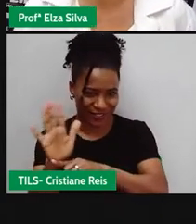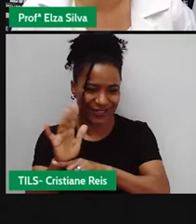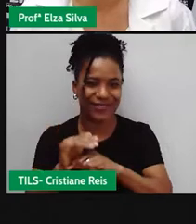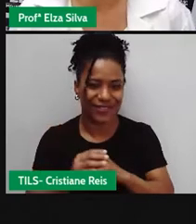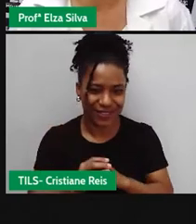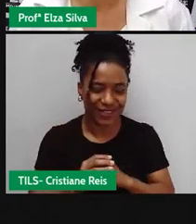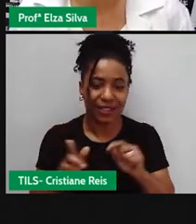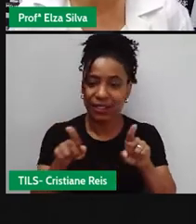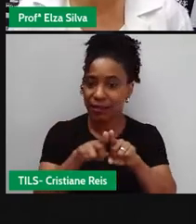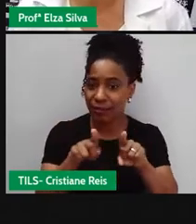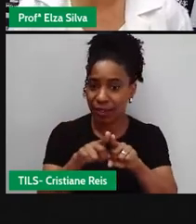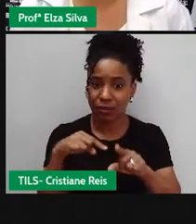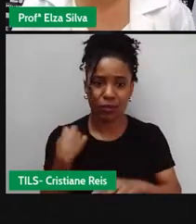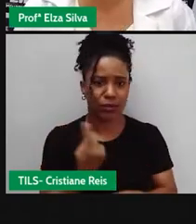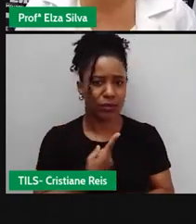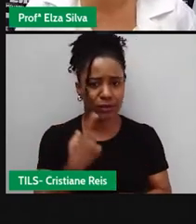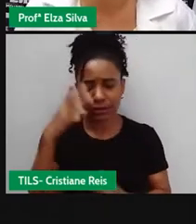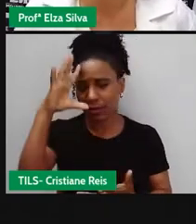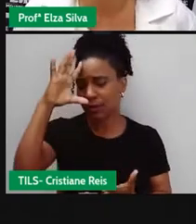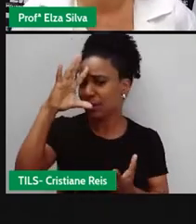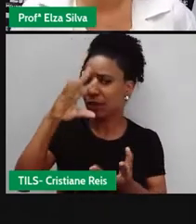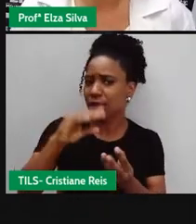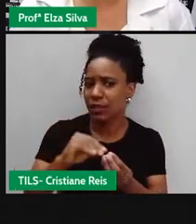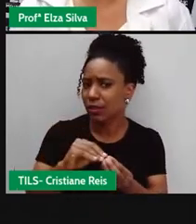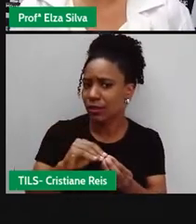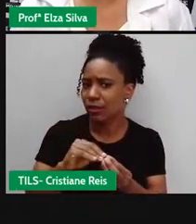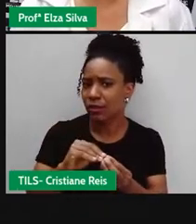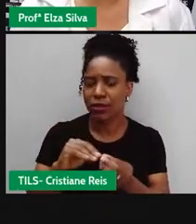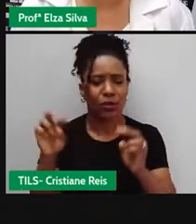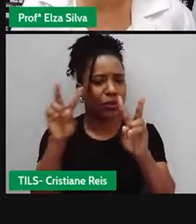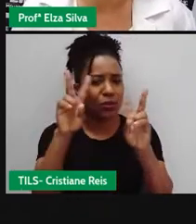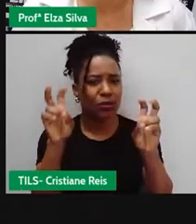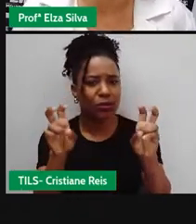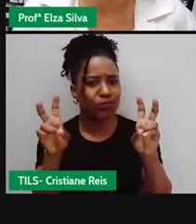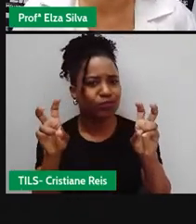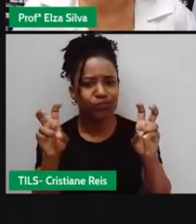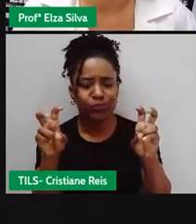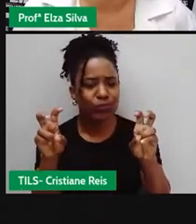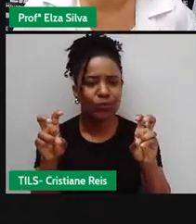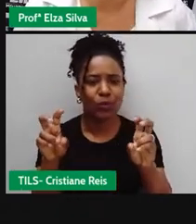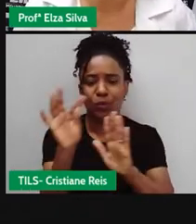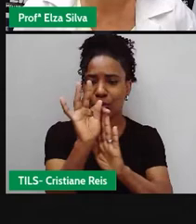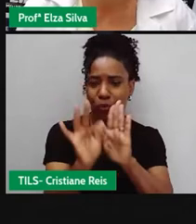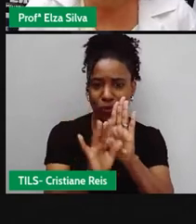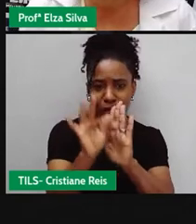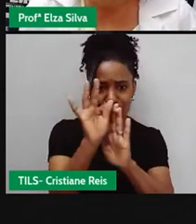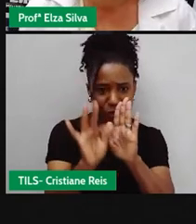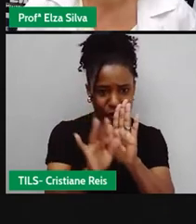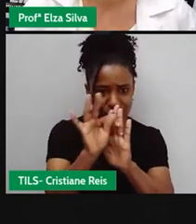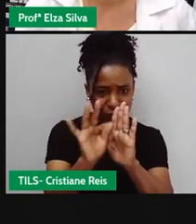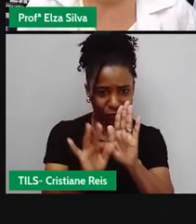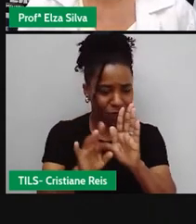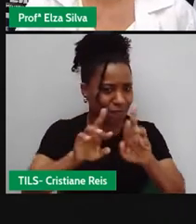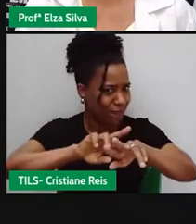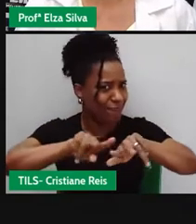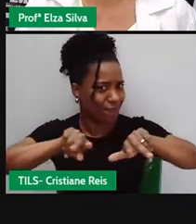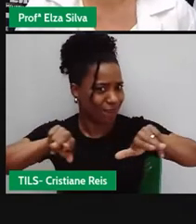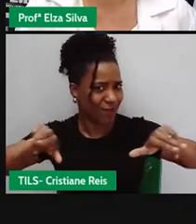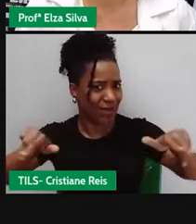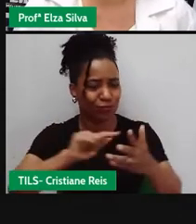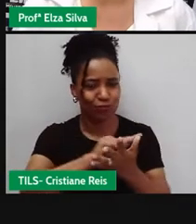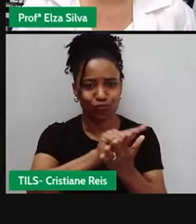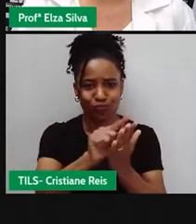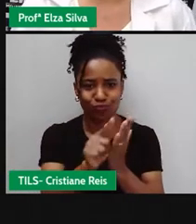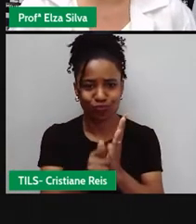compreender de forma global e específica o texto multimodal. Ok? É claro